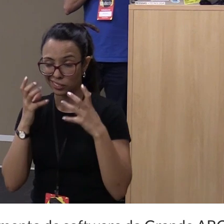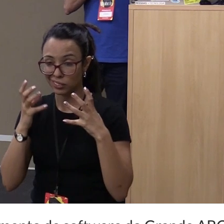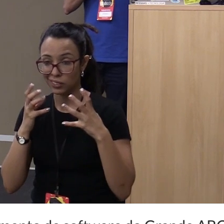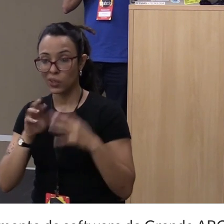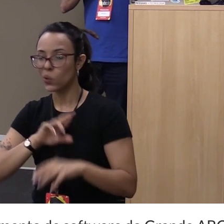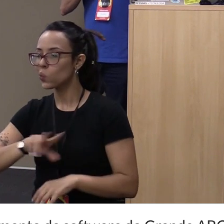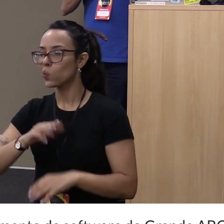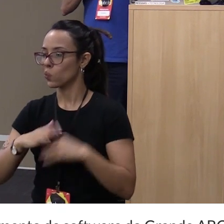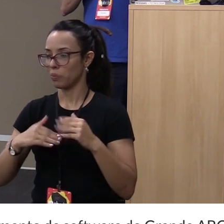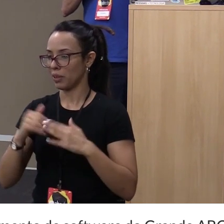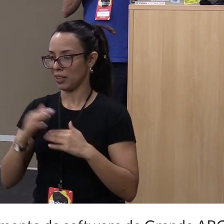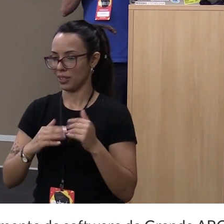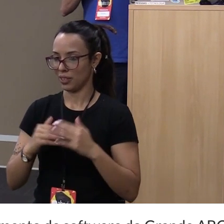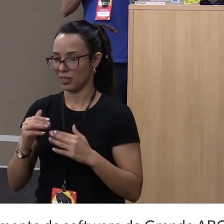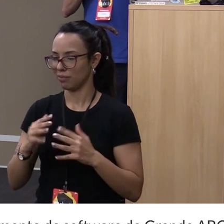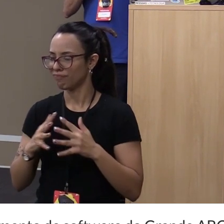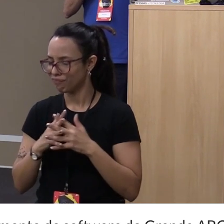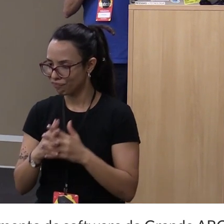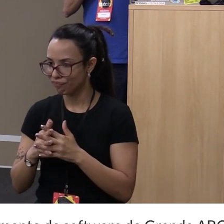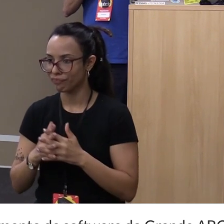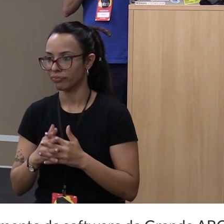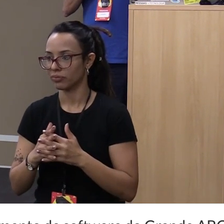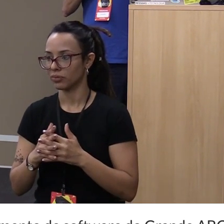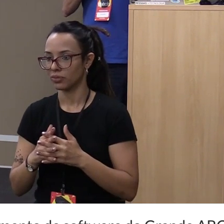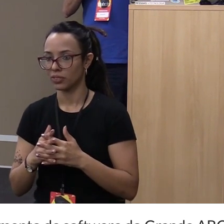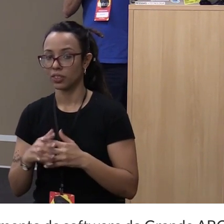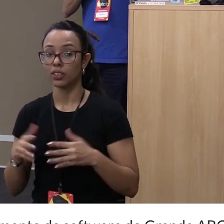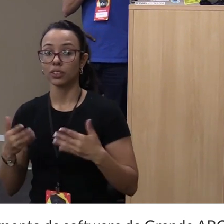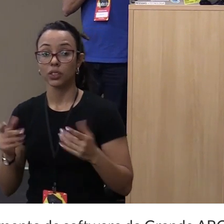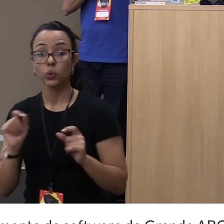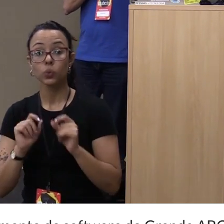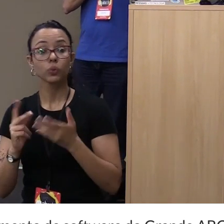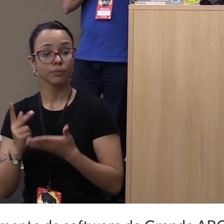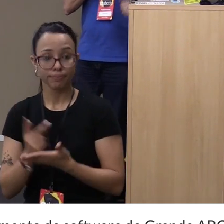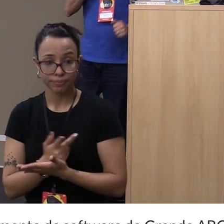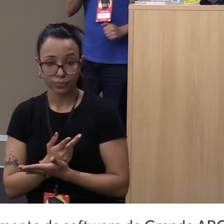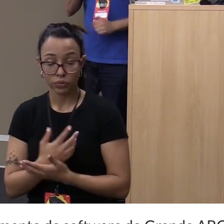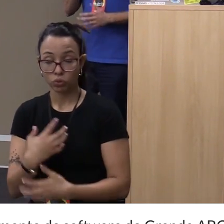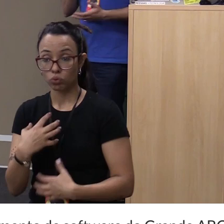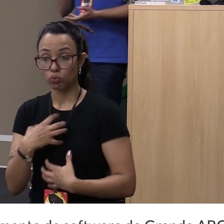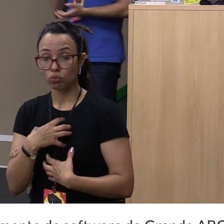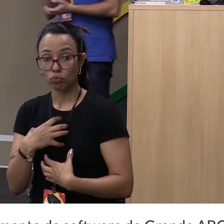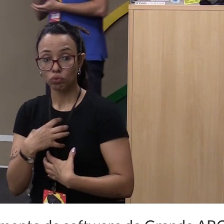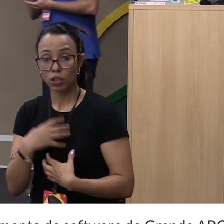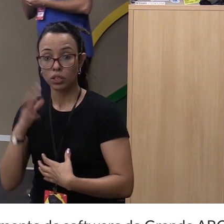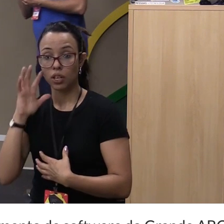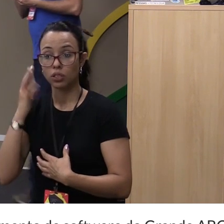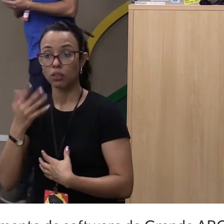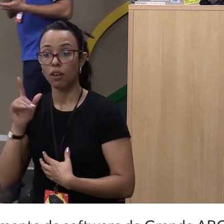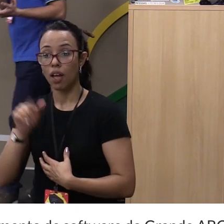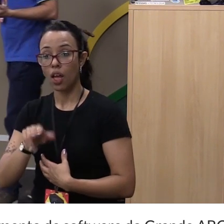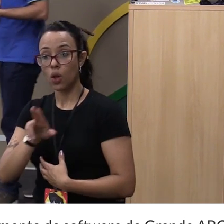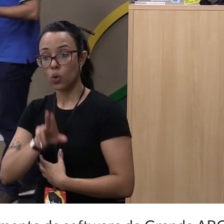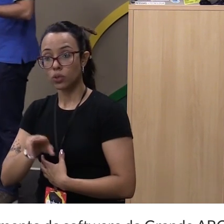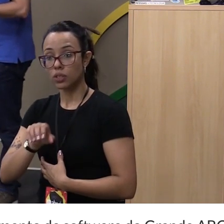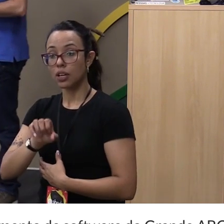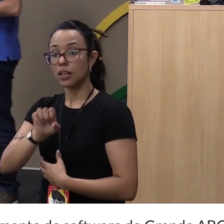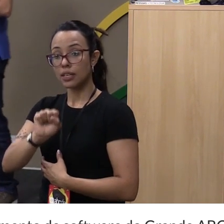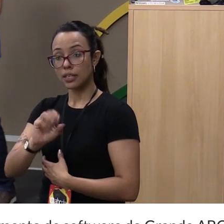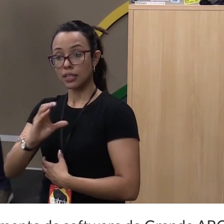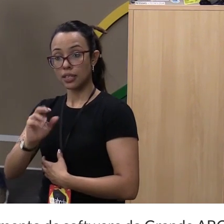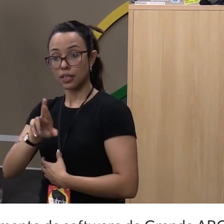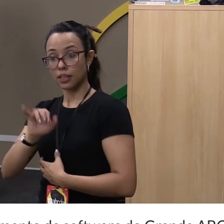Aí, que acontece? Então, uma maneira de resolver isso é utilizando o Scrap. O é Scrap?